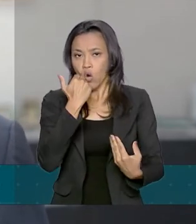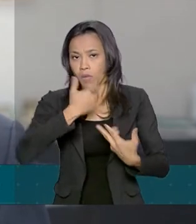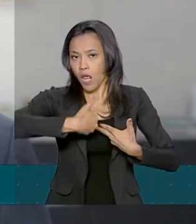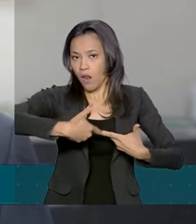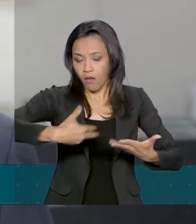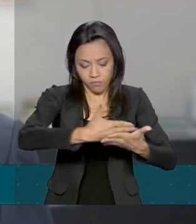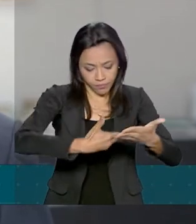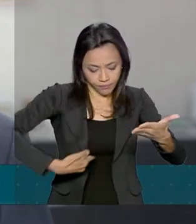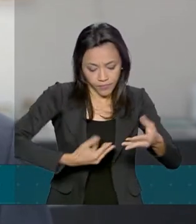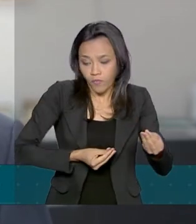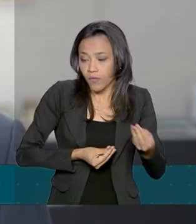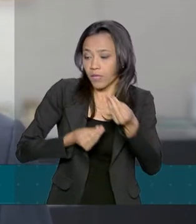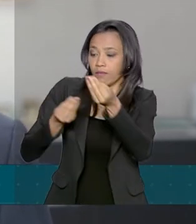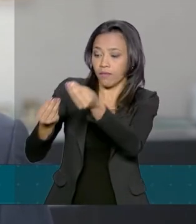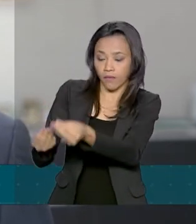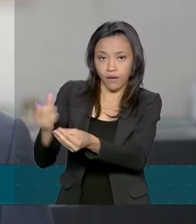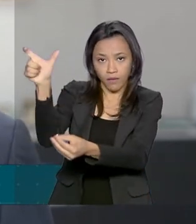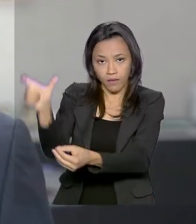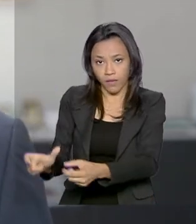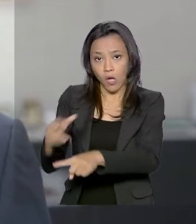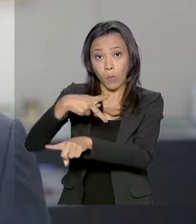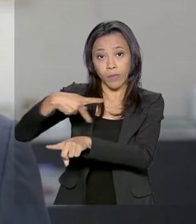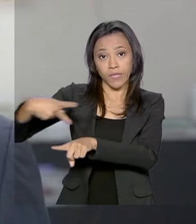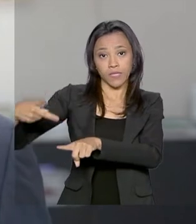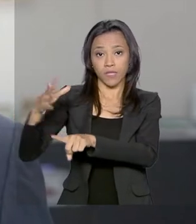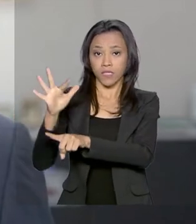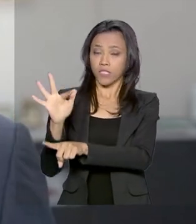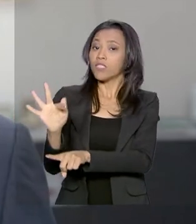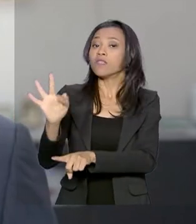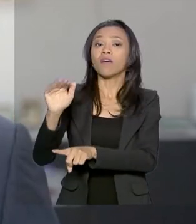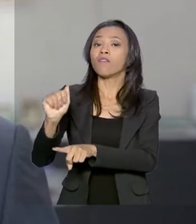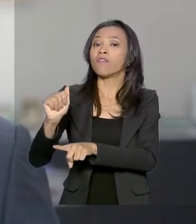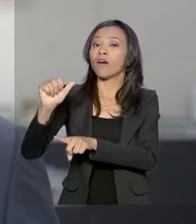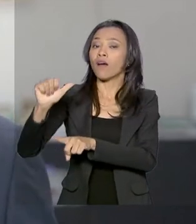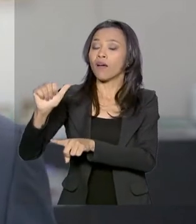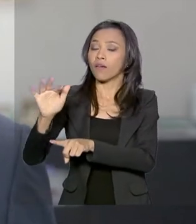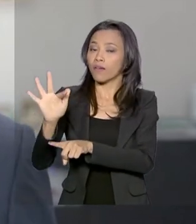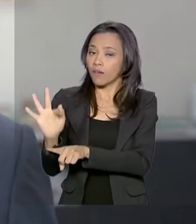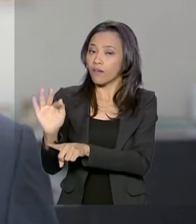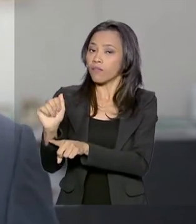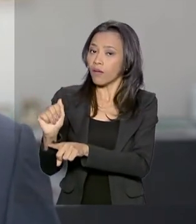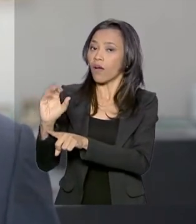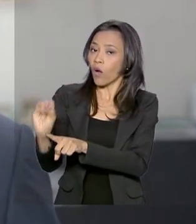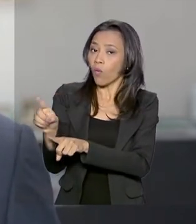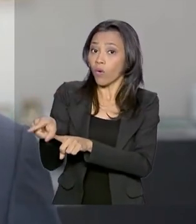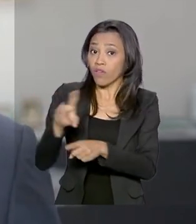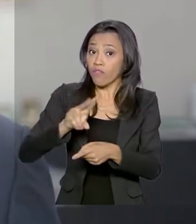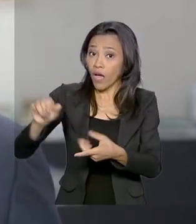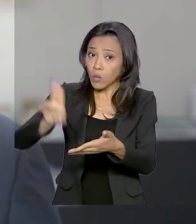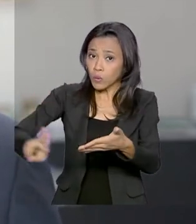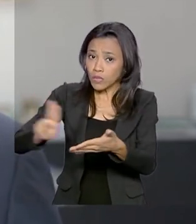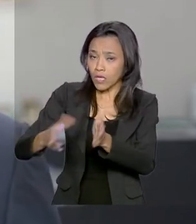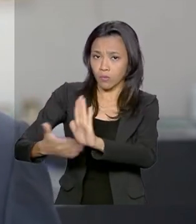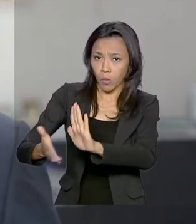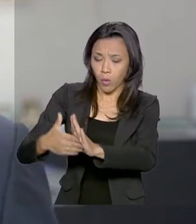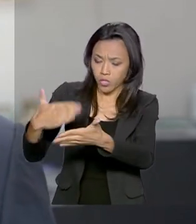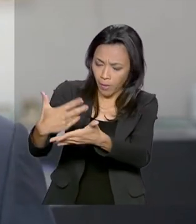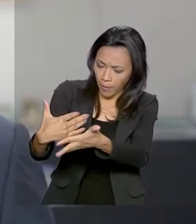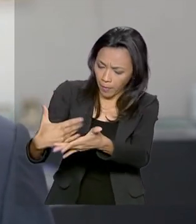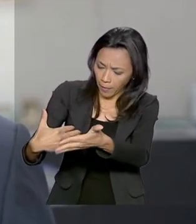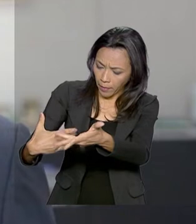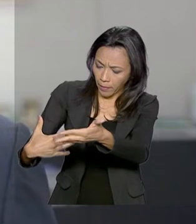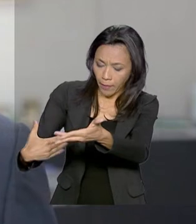da FAO, que o recebeu e utilizará muito daquelas propostas, muito daquelas